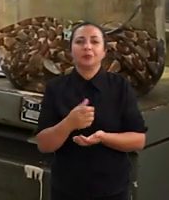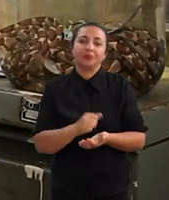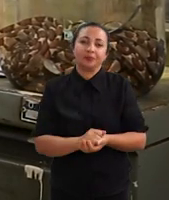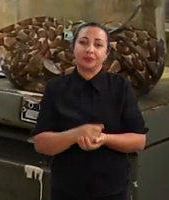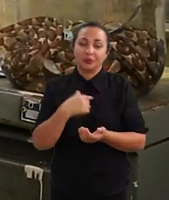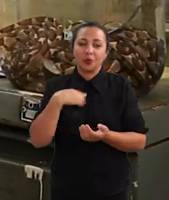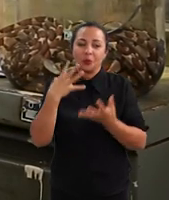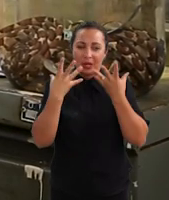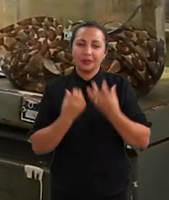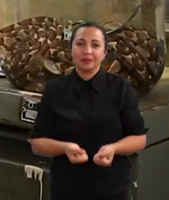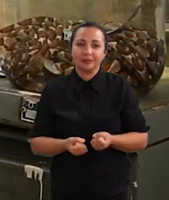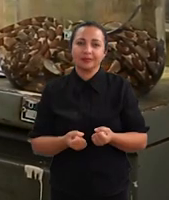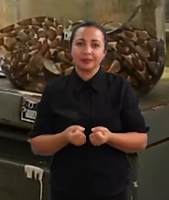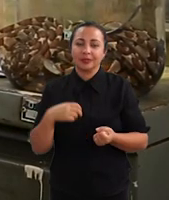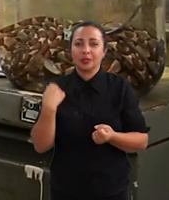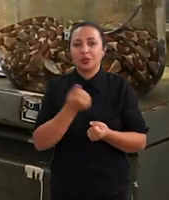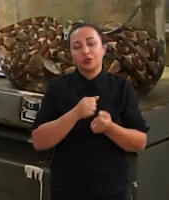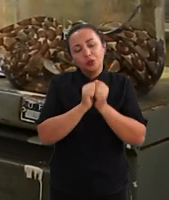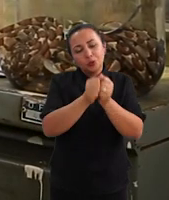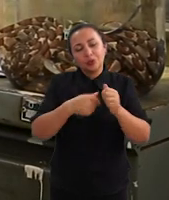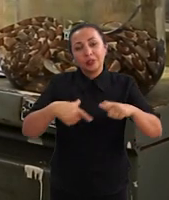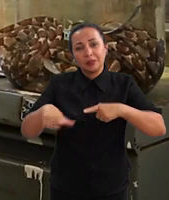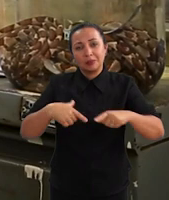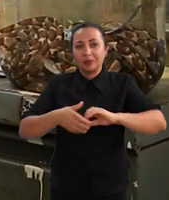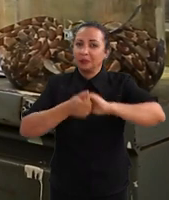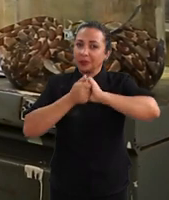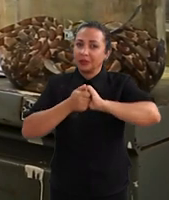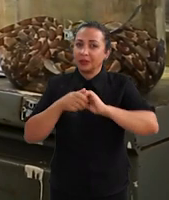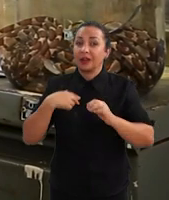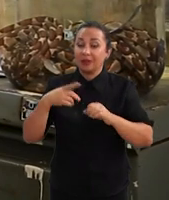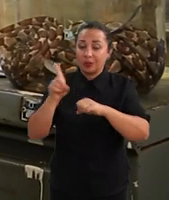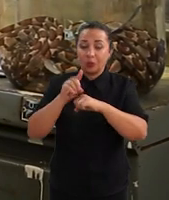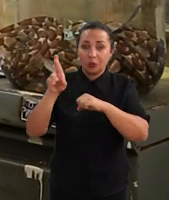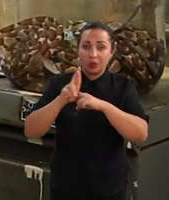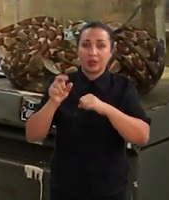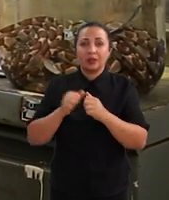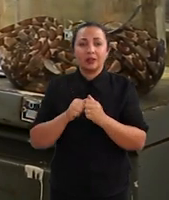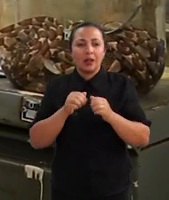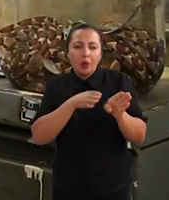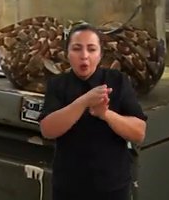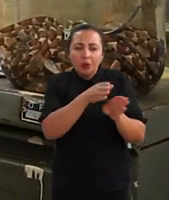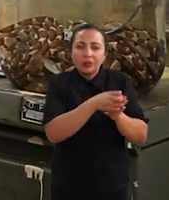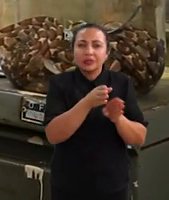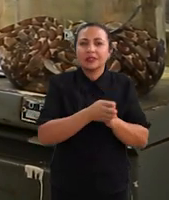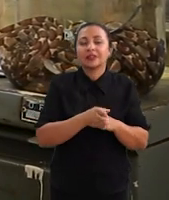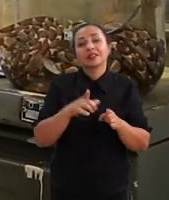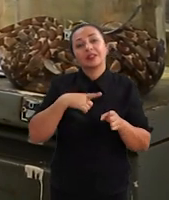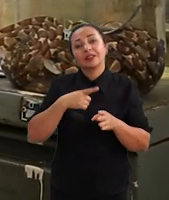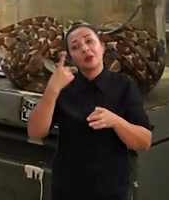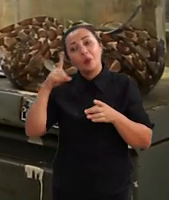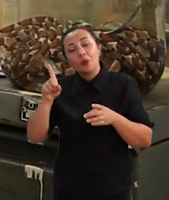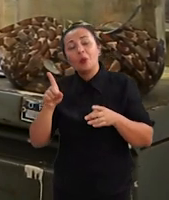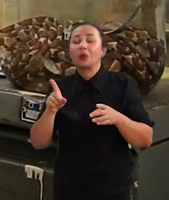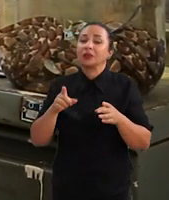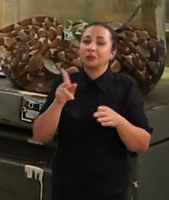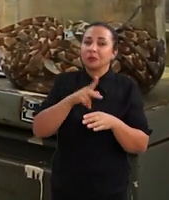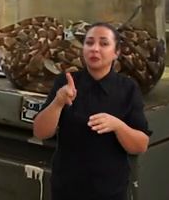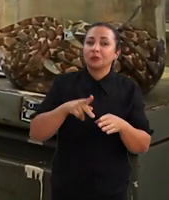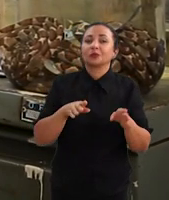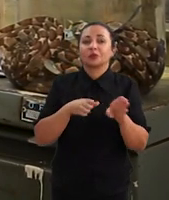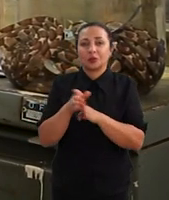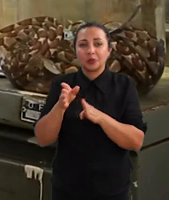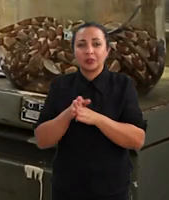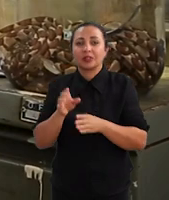Eu toquei na hora e a gente está trabalhando em parceria. O Marcos faz o meu doutorado, eu oriento. A orientadora dele na iniciação científica,